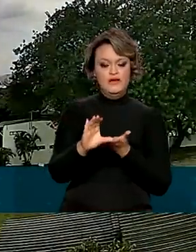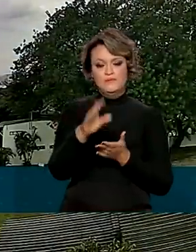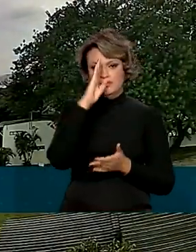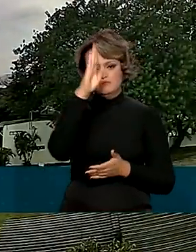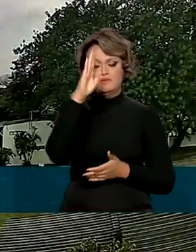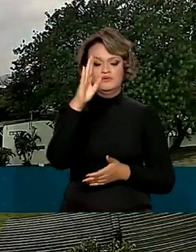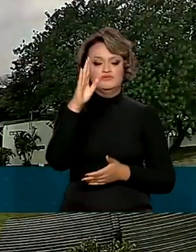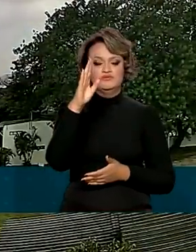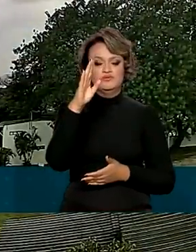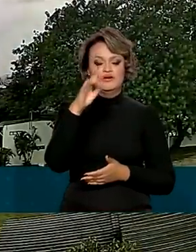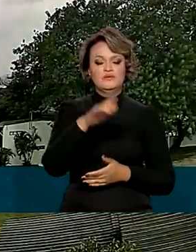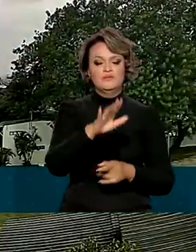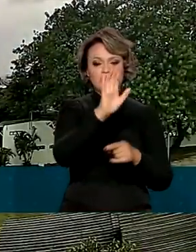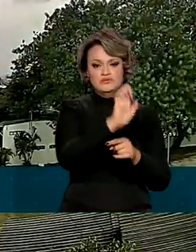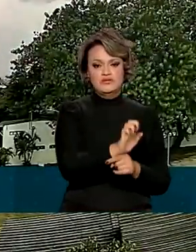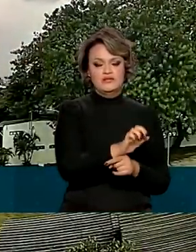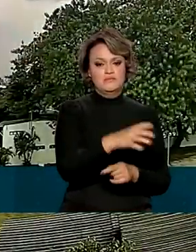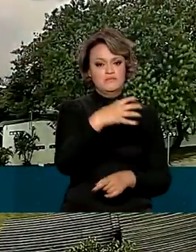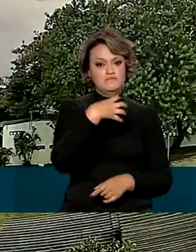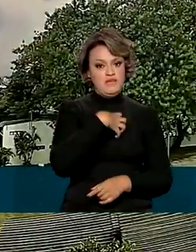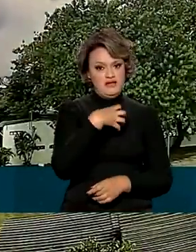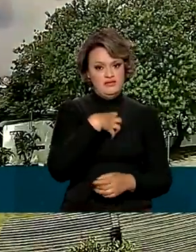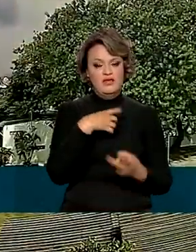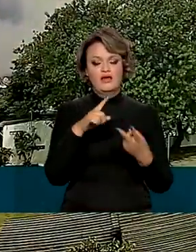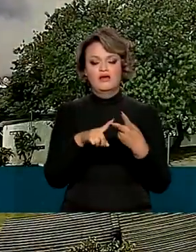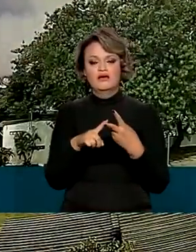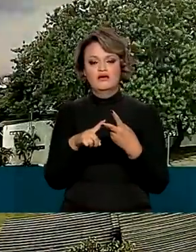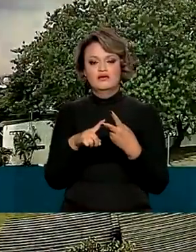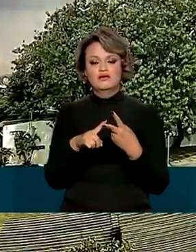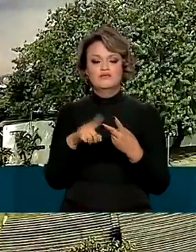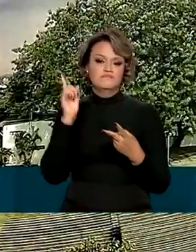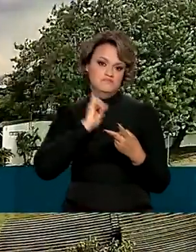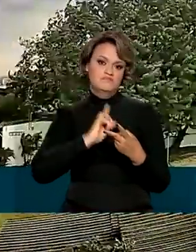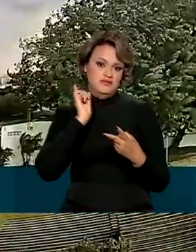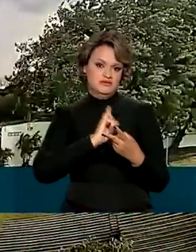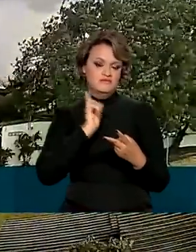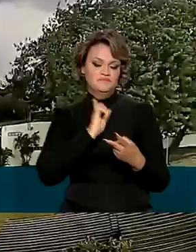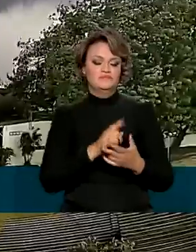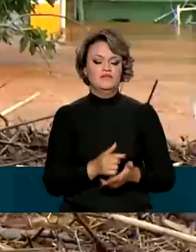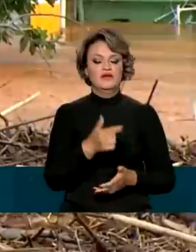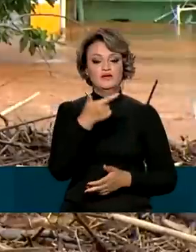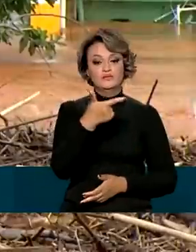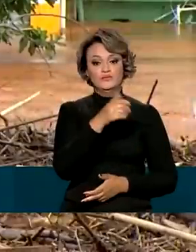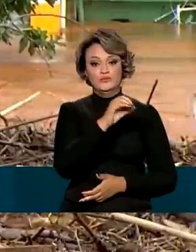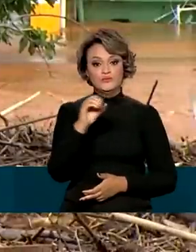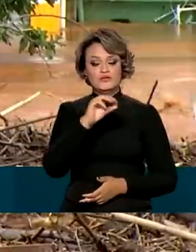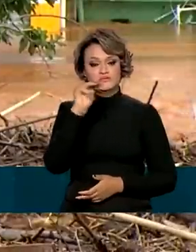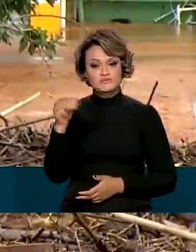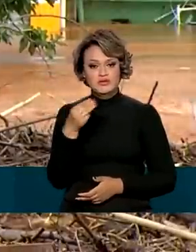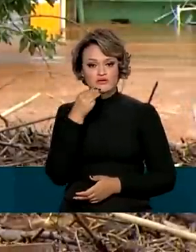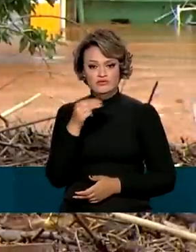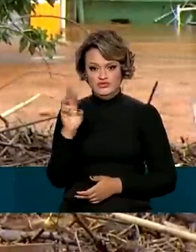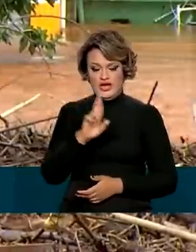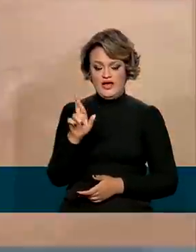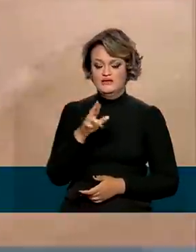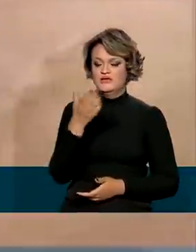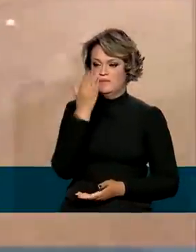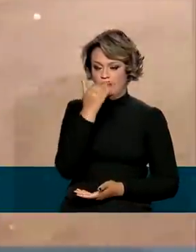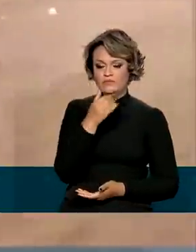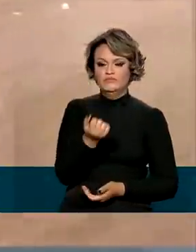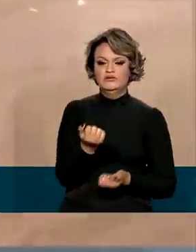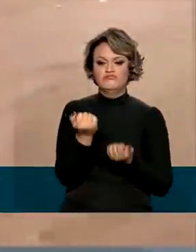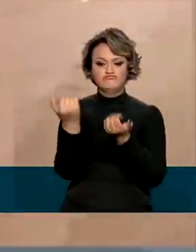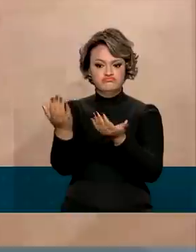principalmente para os estados da Bahia e também para Minas Gerais. 200 milhões vão para a distribuição de alimentos